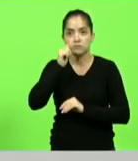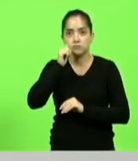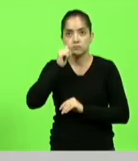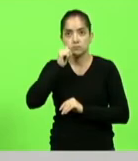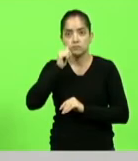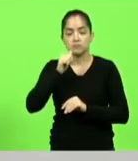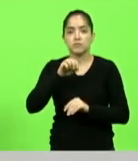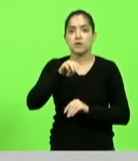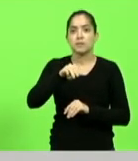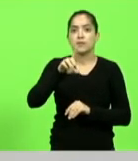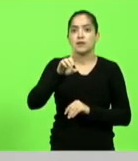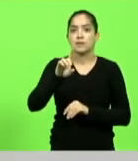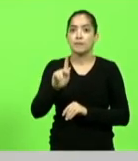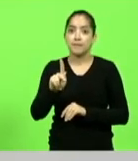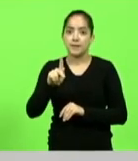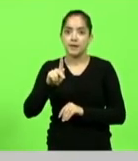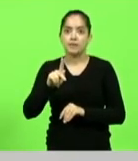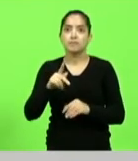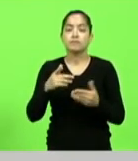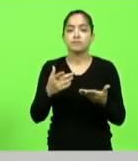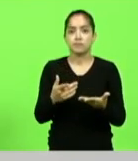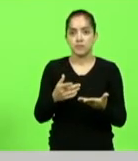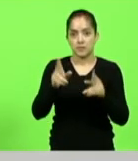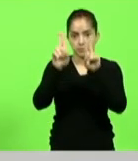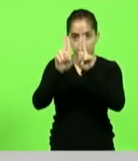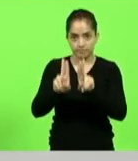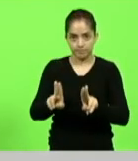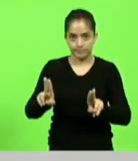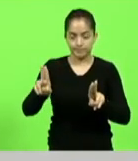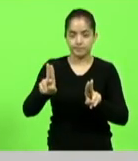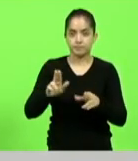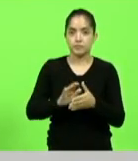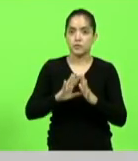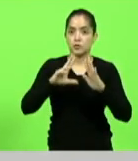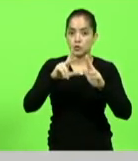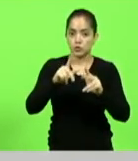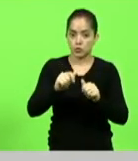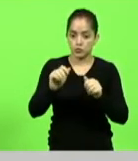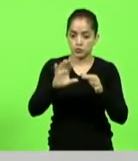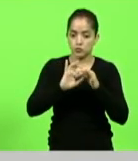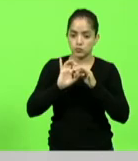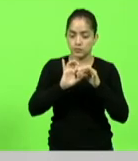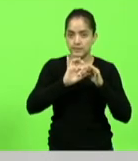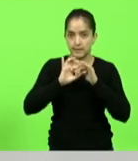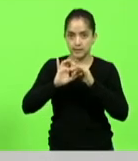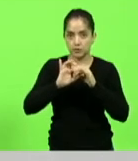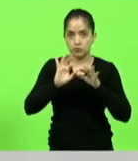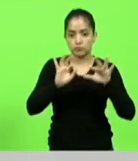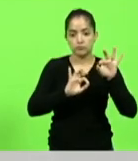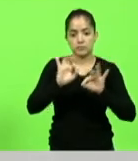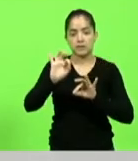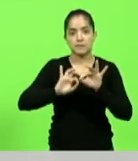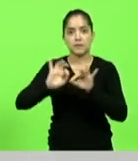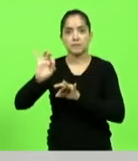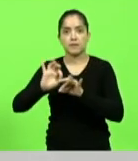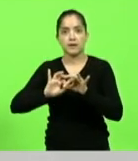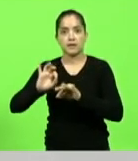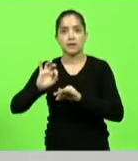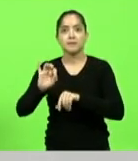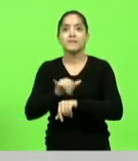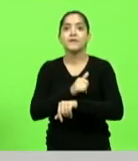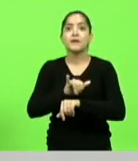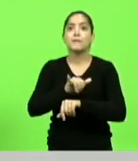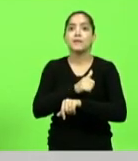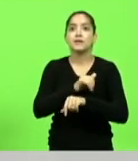de Contas e Universidade Federal de Santa Catarina todos unidos para construir esta ferramenta